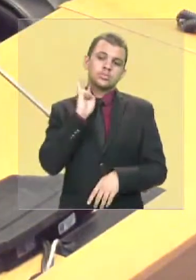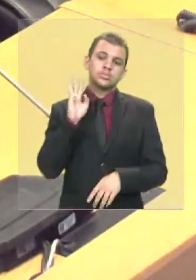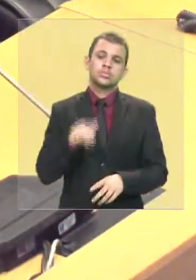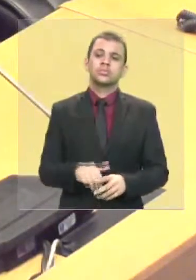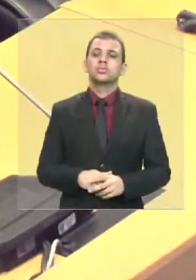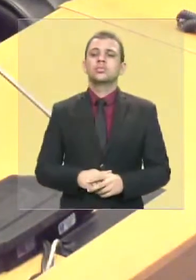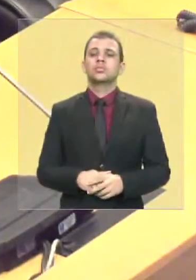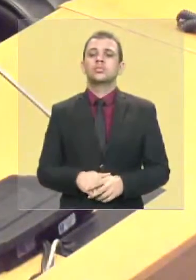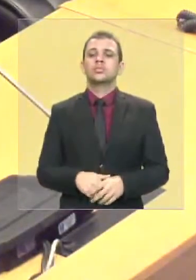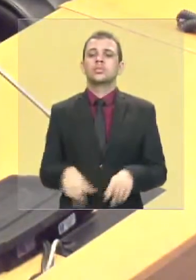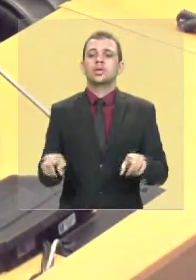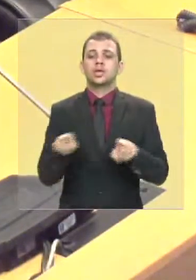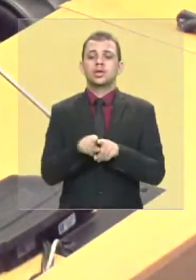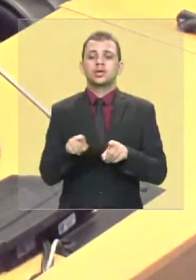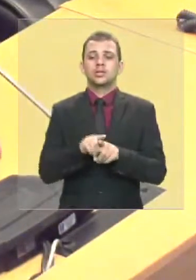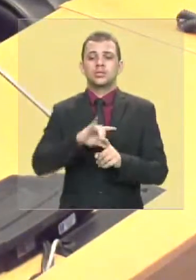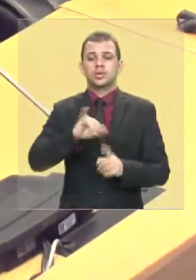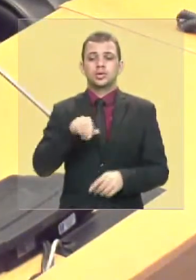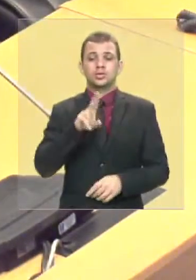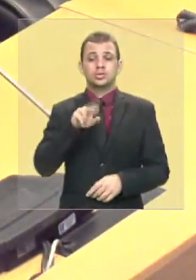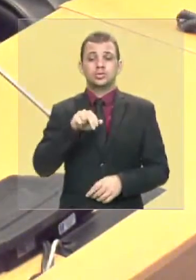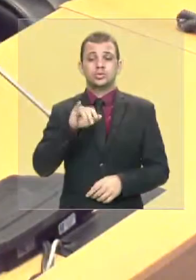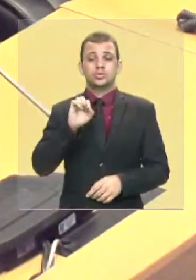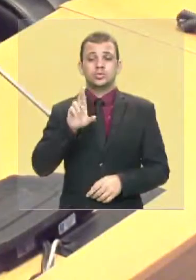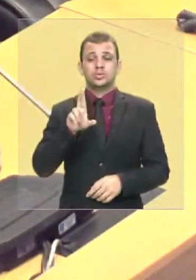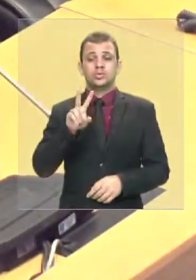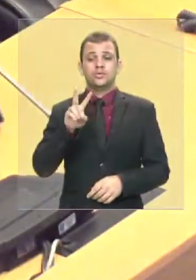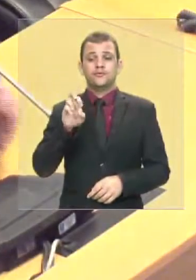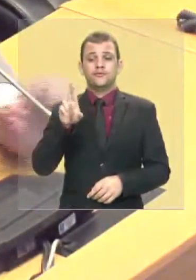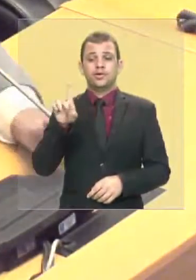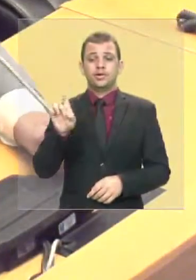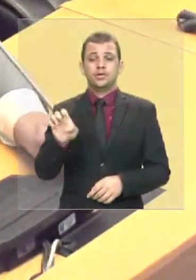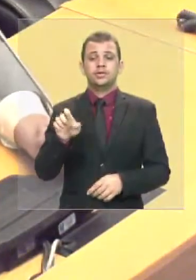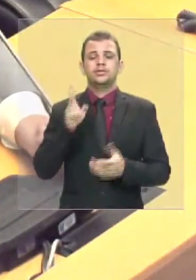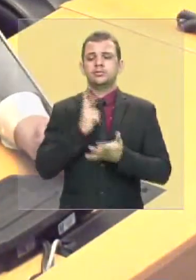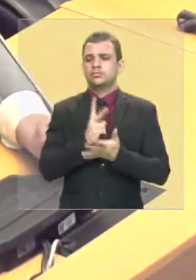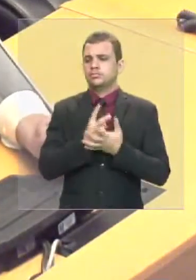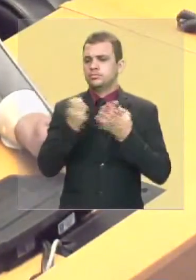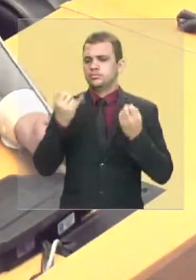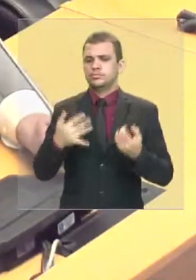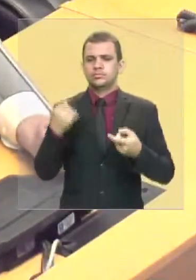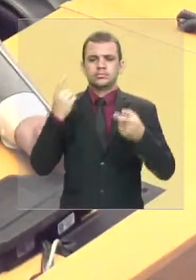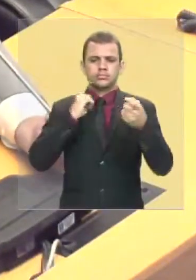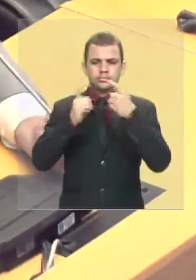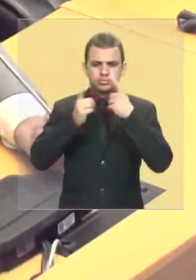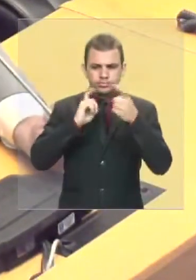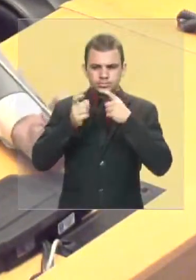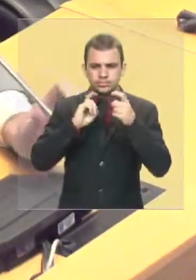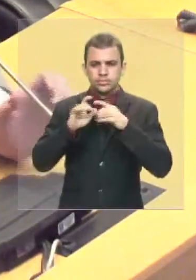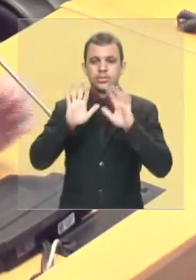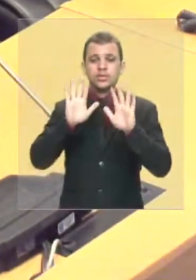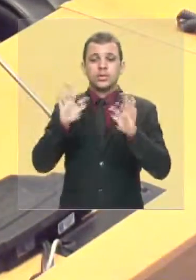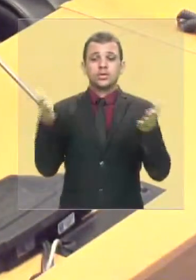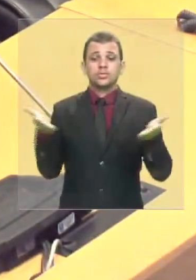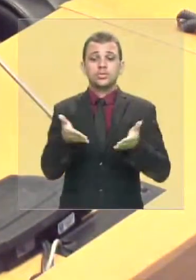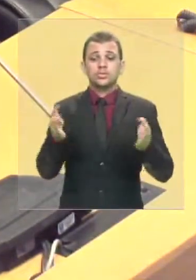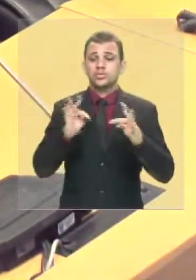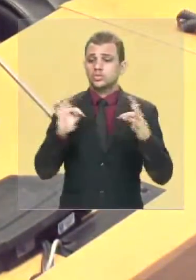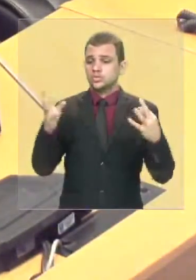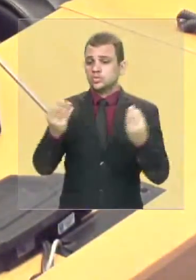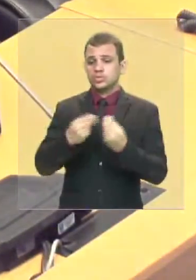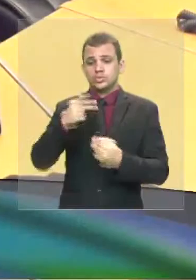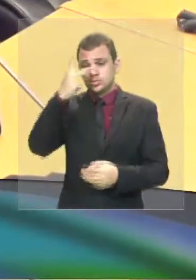Júnior Verde, das discussões. E hoje, todo mundo do governo subiu